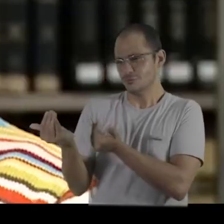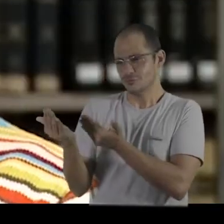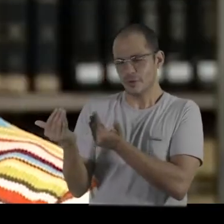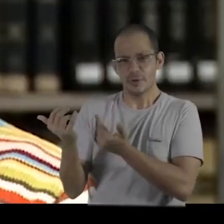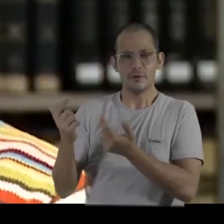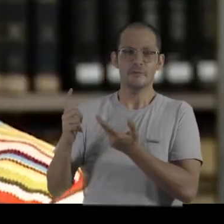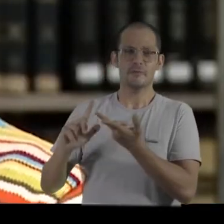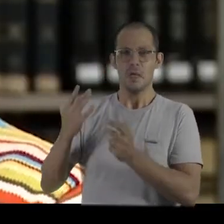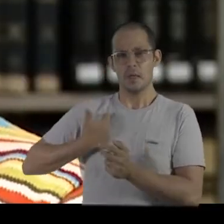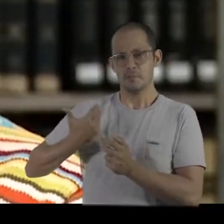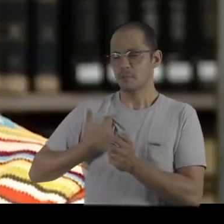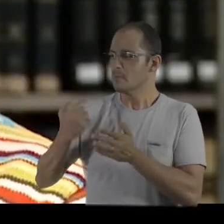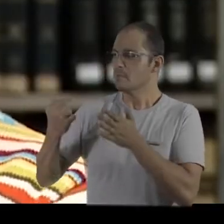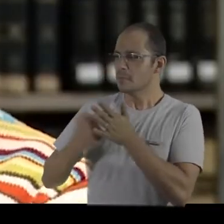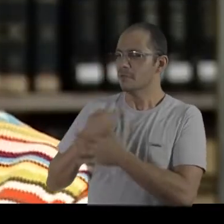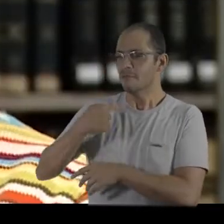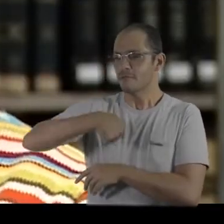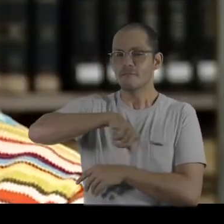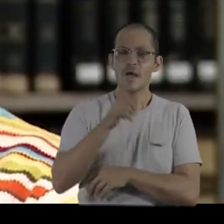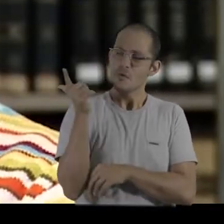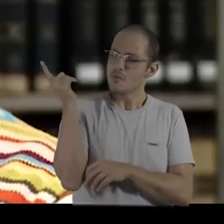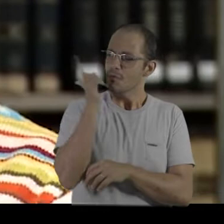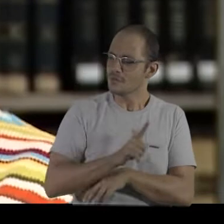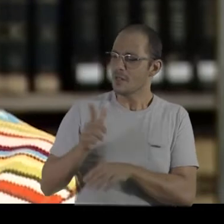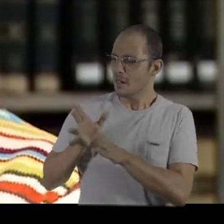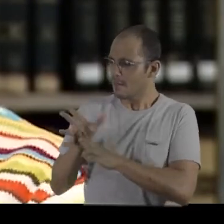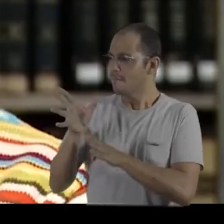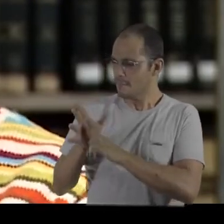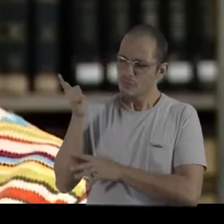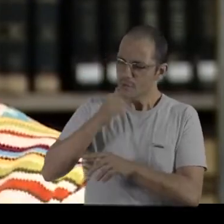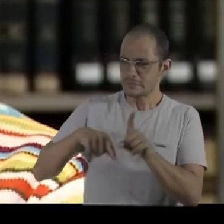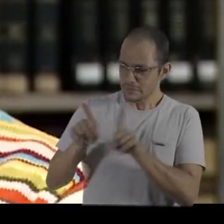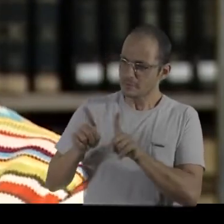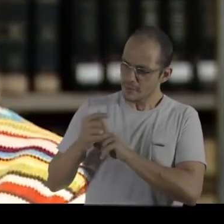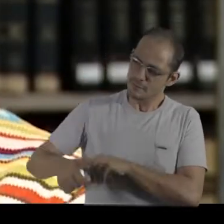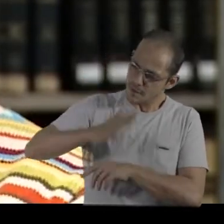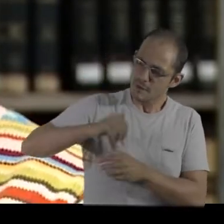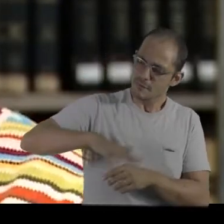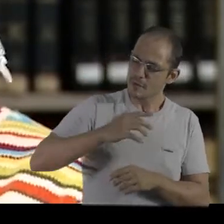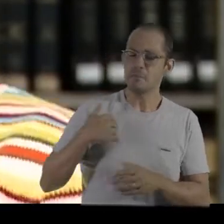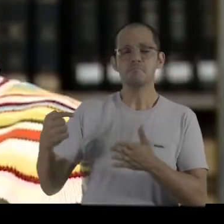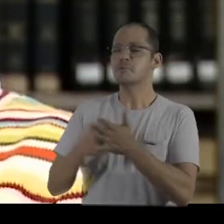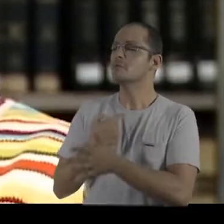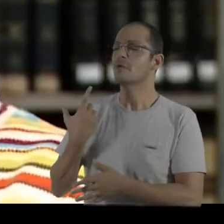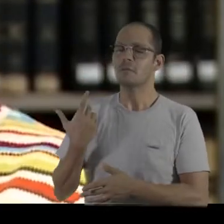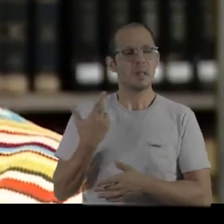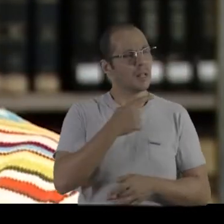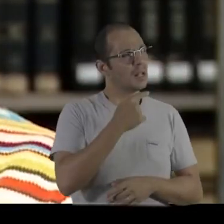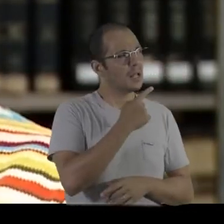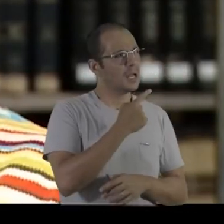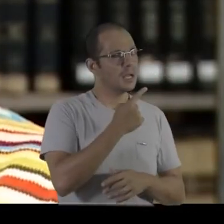morava, os jovens, né? Os meus colegas, eu falava, olha, vai, eu consegui, então você consegue também, vai lá. Aí as pessoas